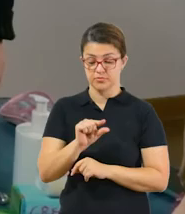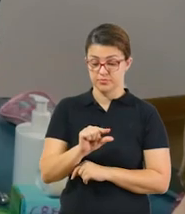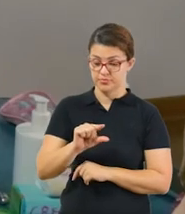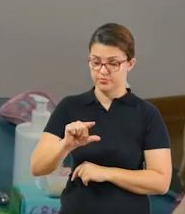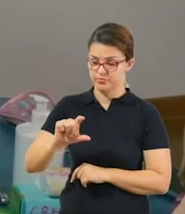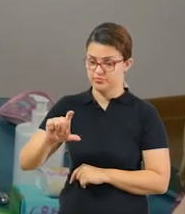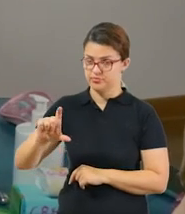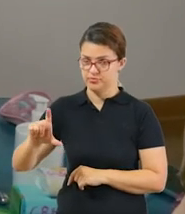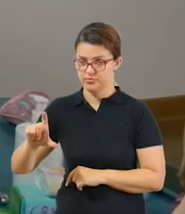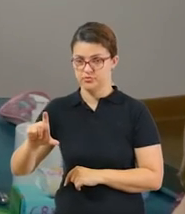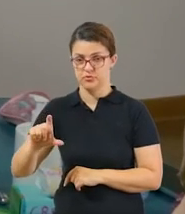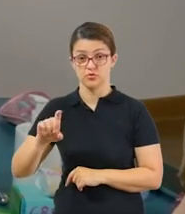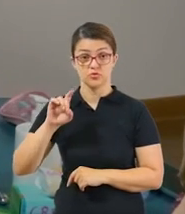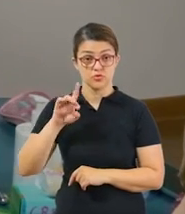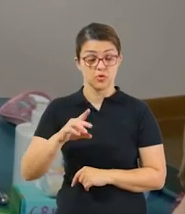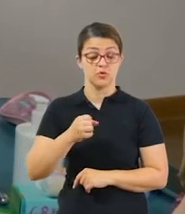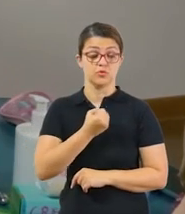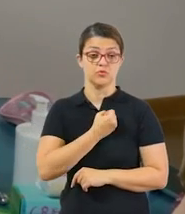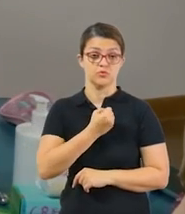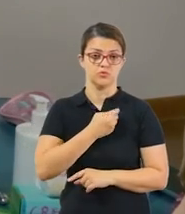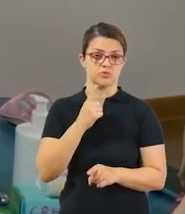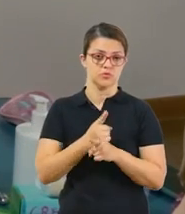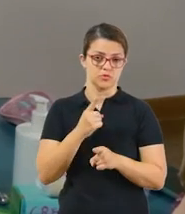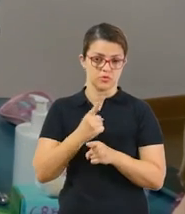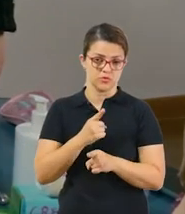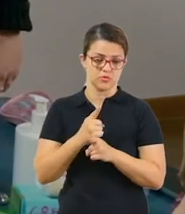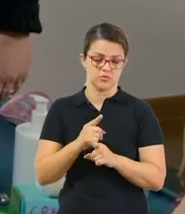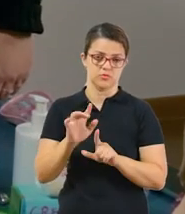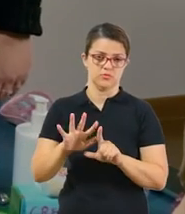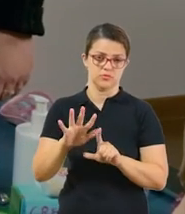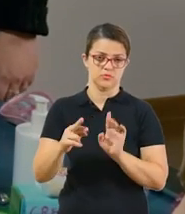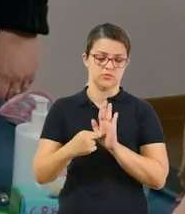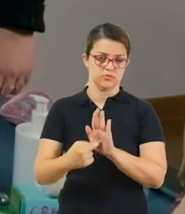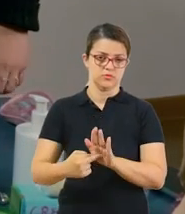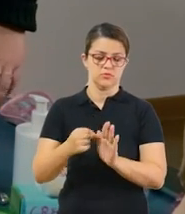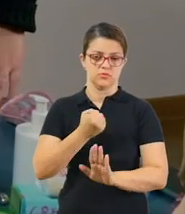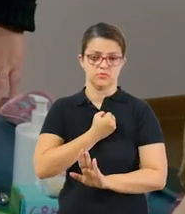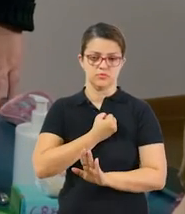Não são todos os números da tabela, somente os números que você encontrou, as figurinhas.